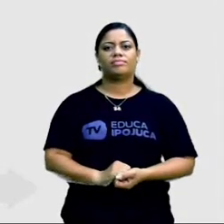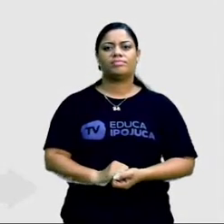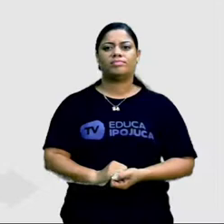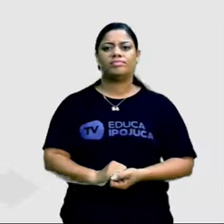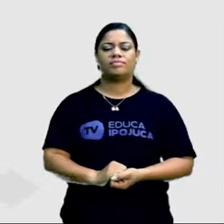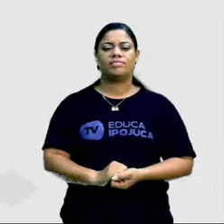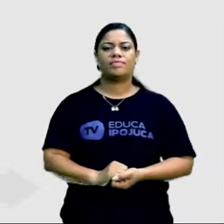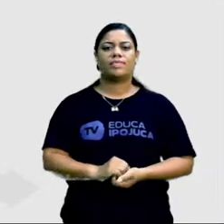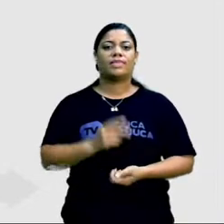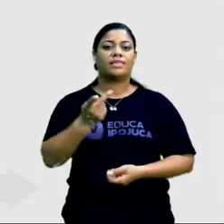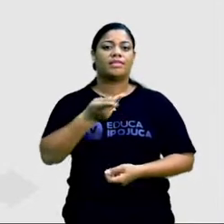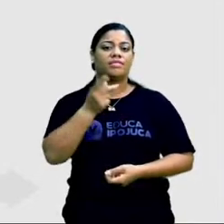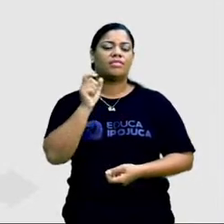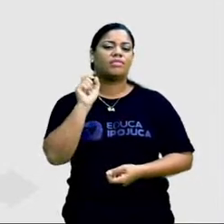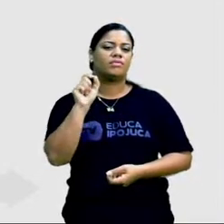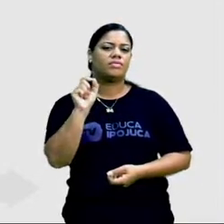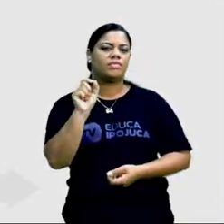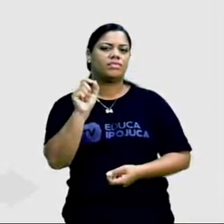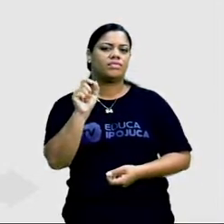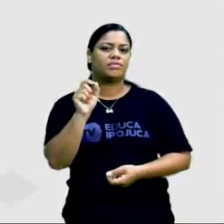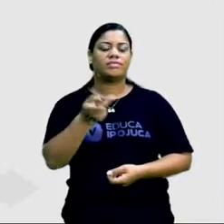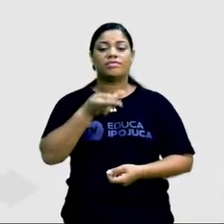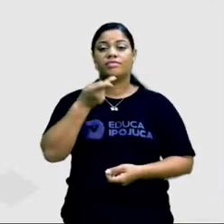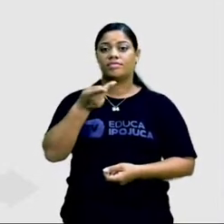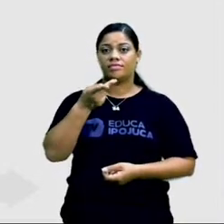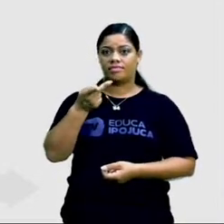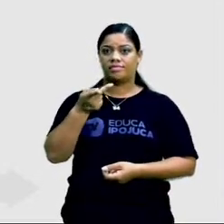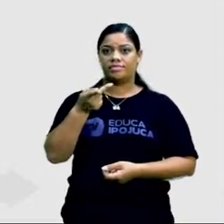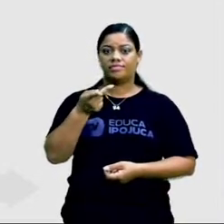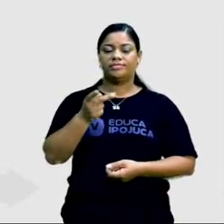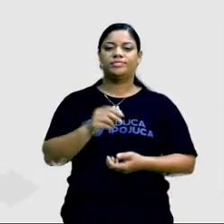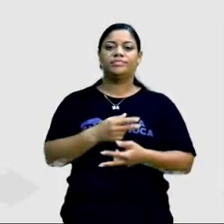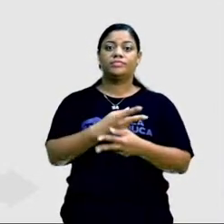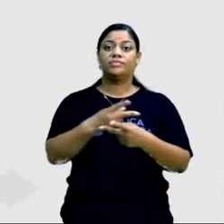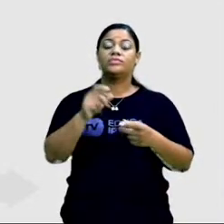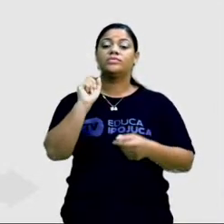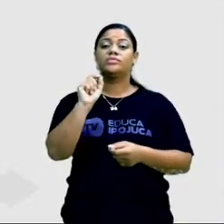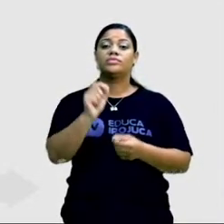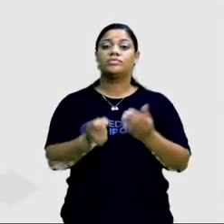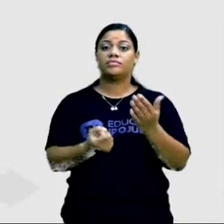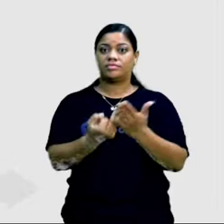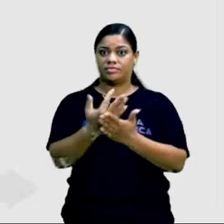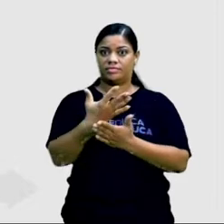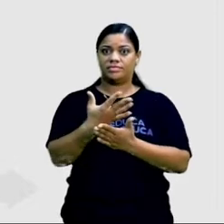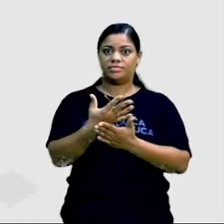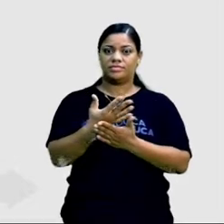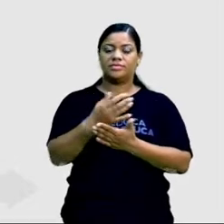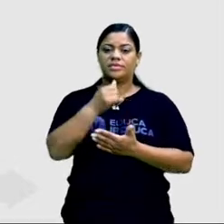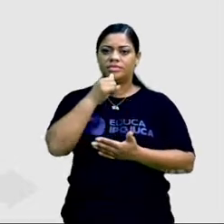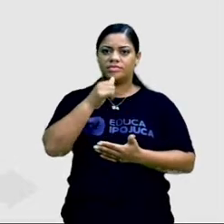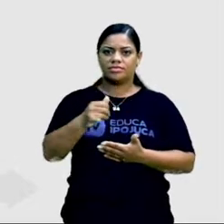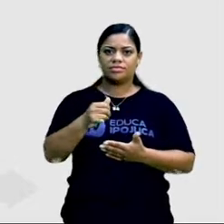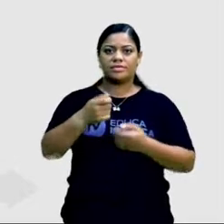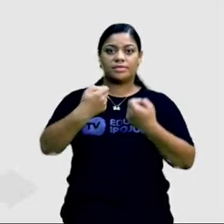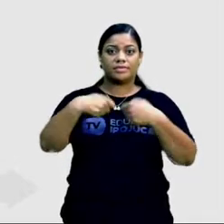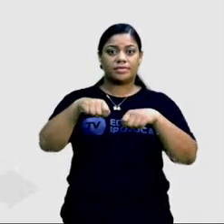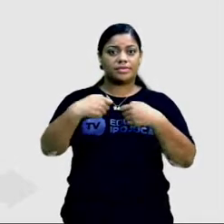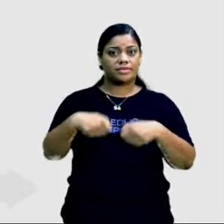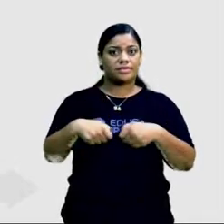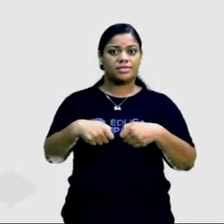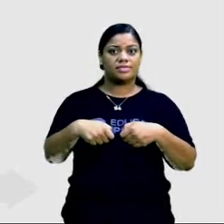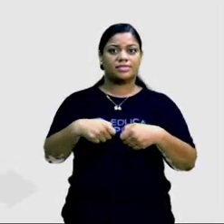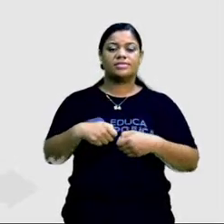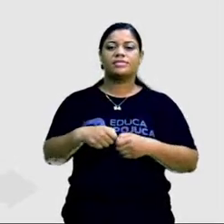Quando eu falo o que, eu vou falar sobre o fato em si. A informação que se pretende narrar, que se